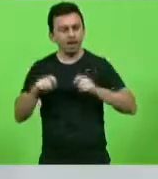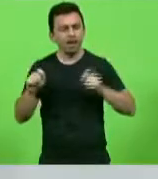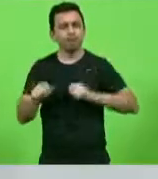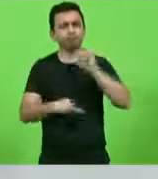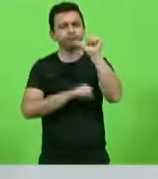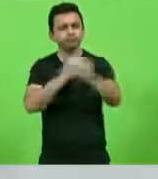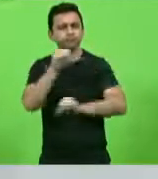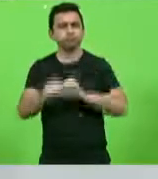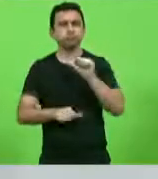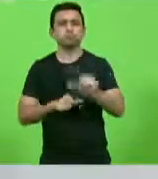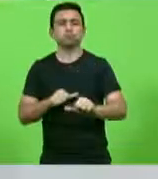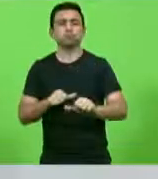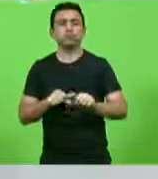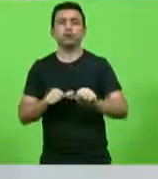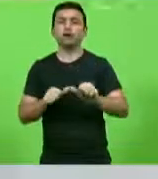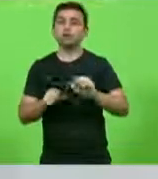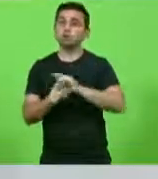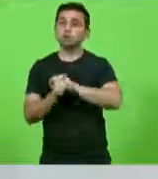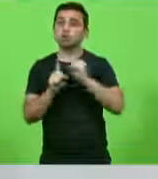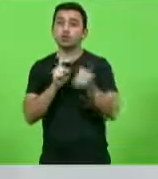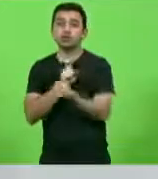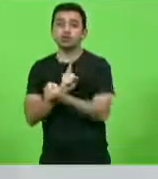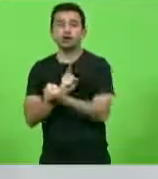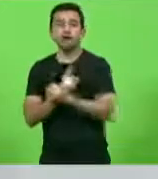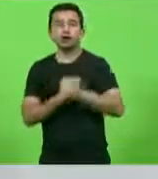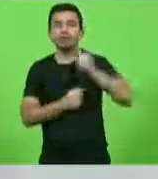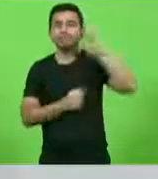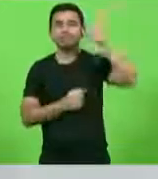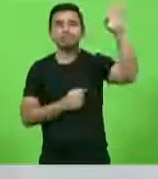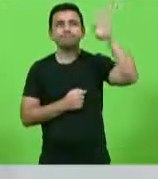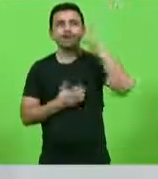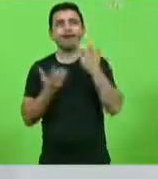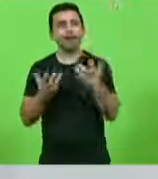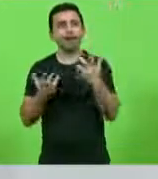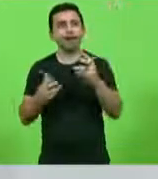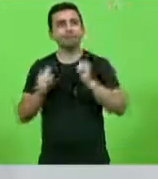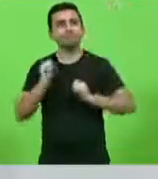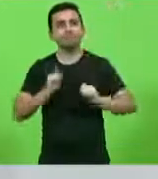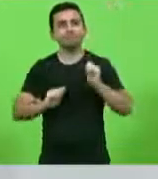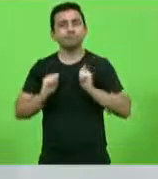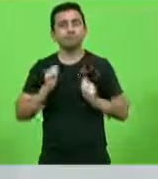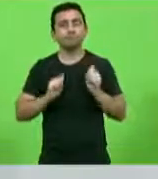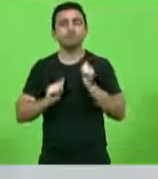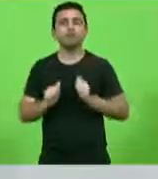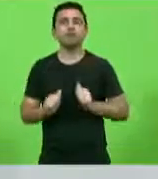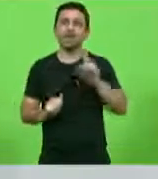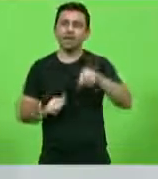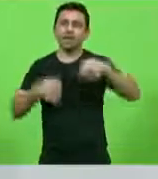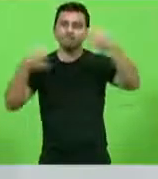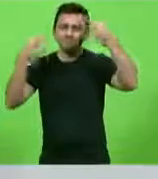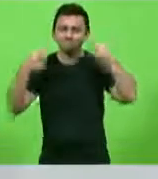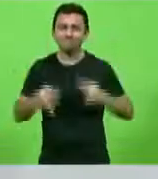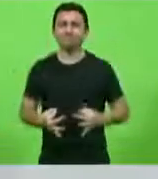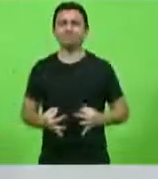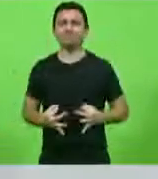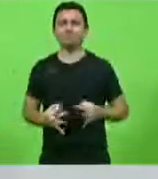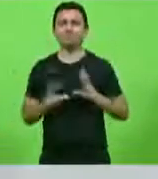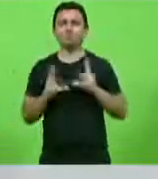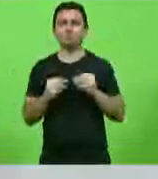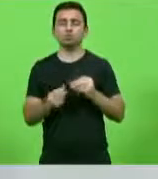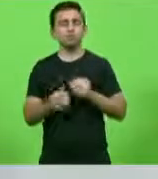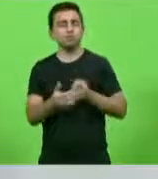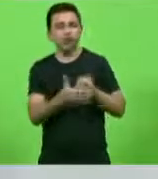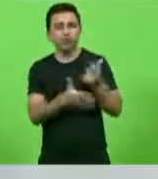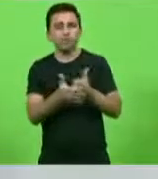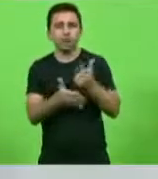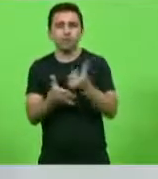naquilo que a sociedade tanto sonha, tanto espera, que é ser digna de todo o imposto